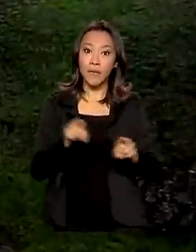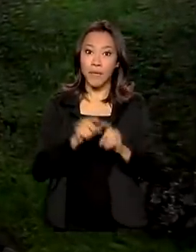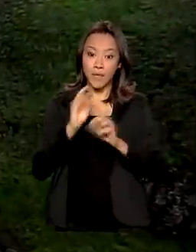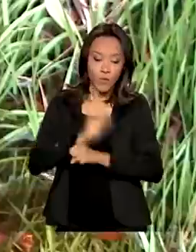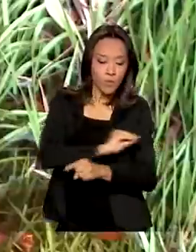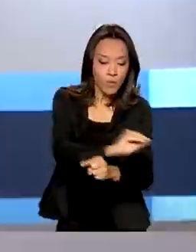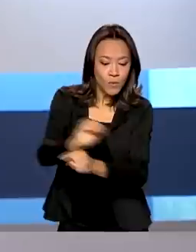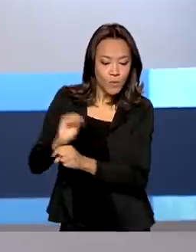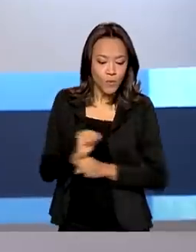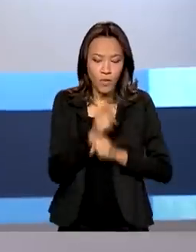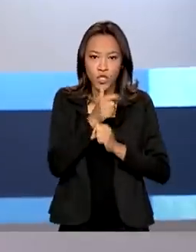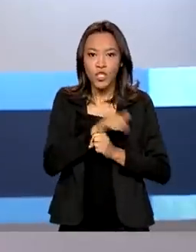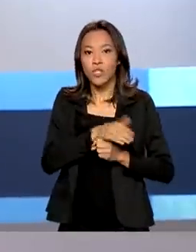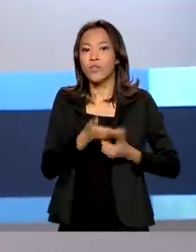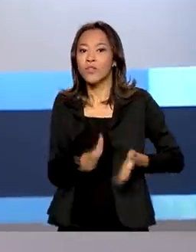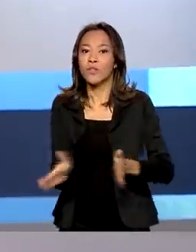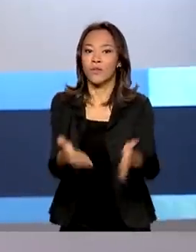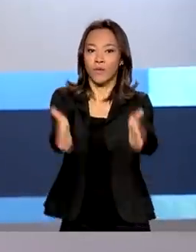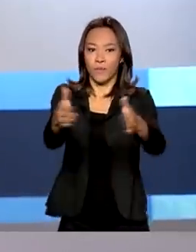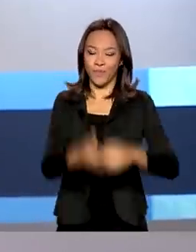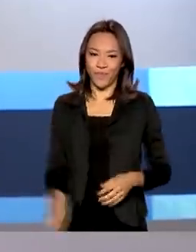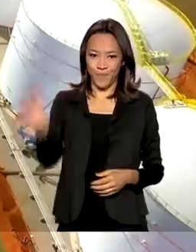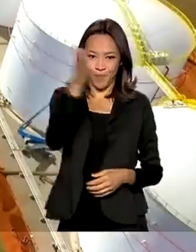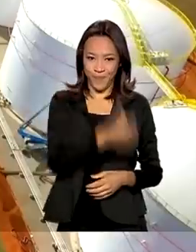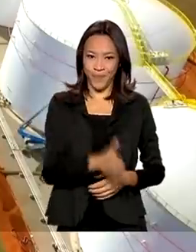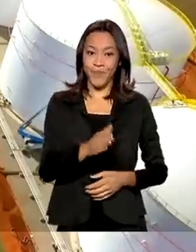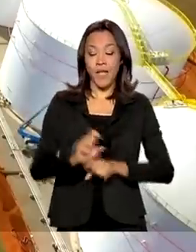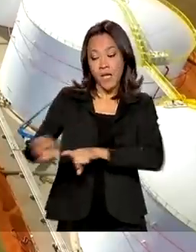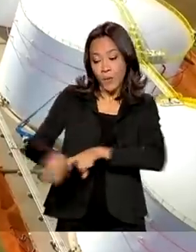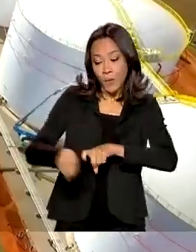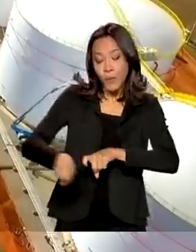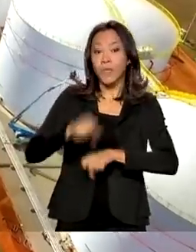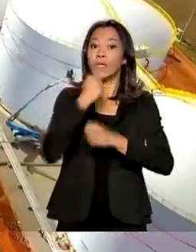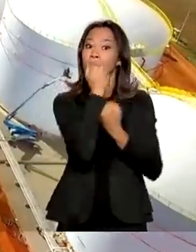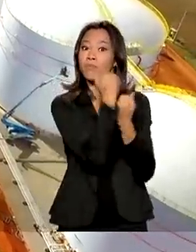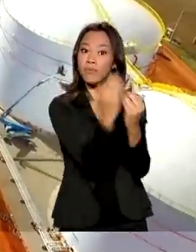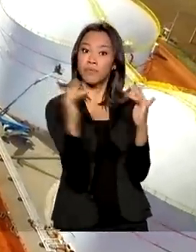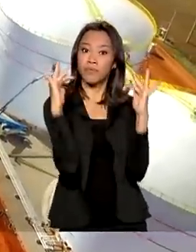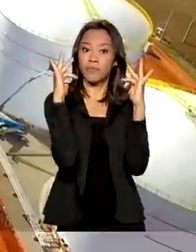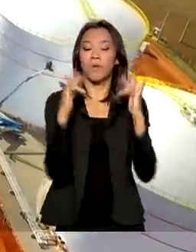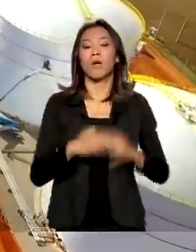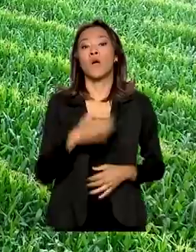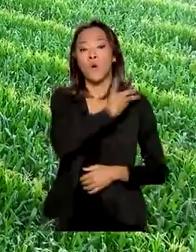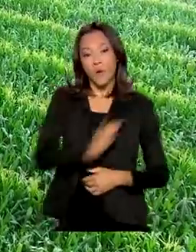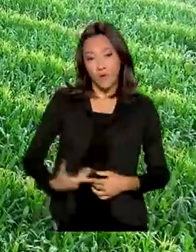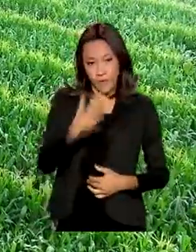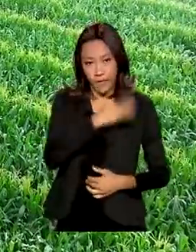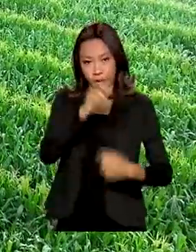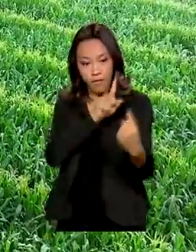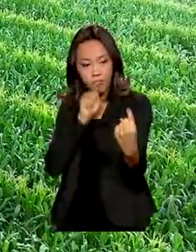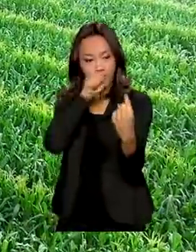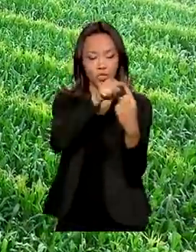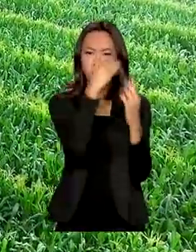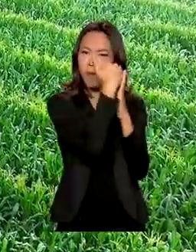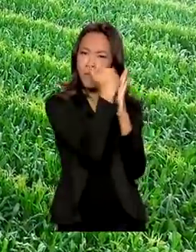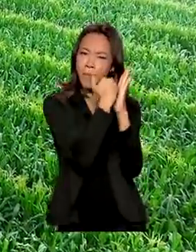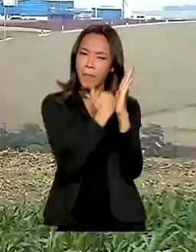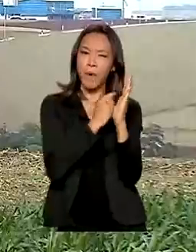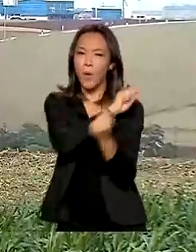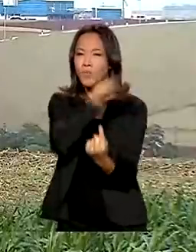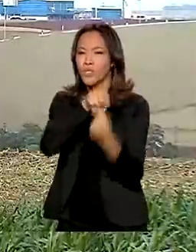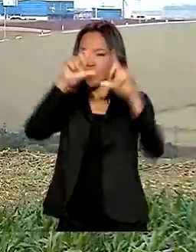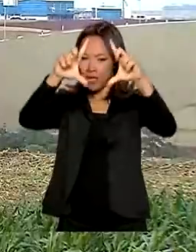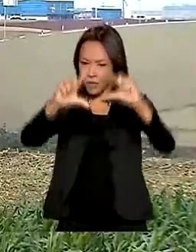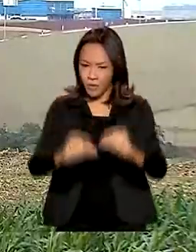hidrográficas. Agricultura e meio ambiente. Governo federal lança metas até 2030 para diminuir as